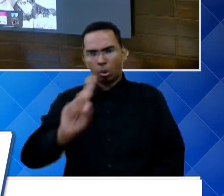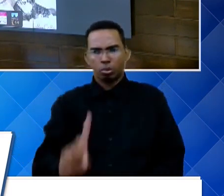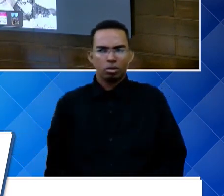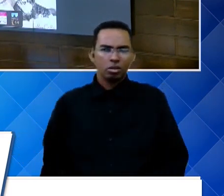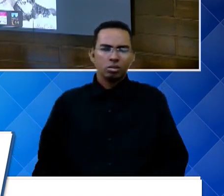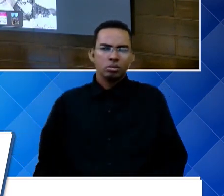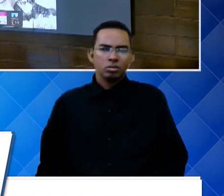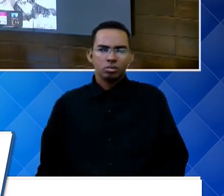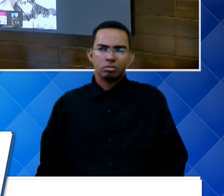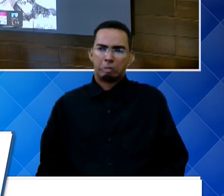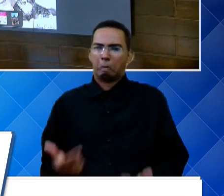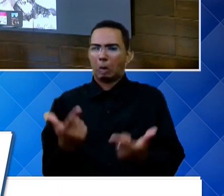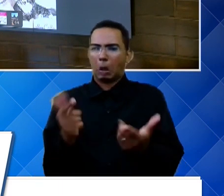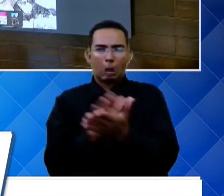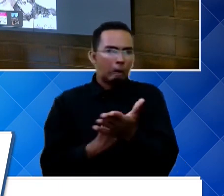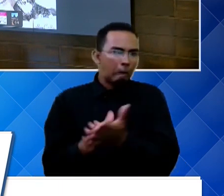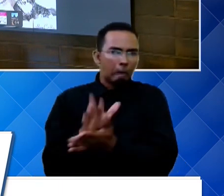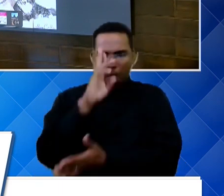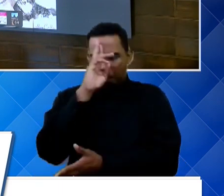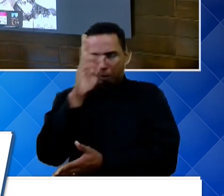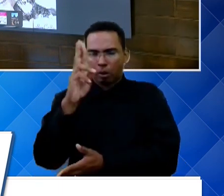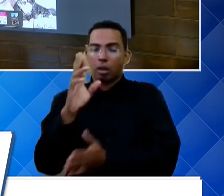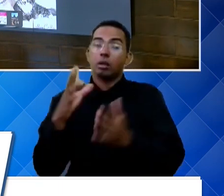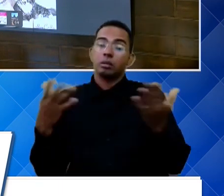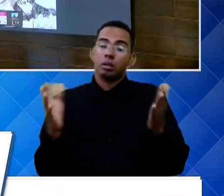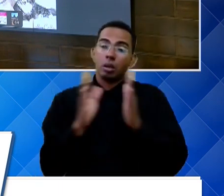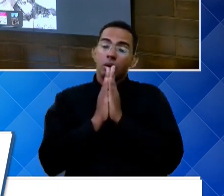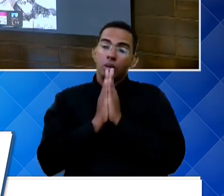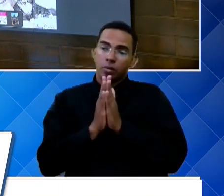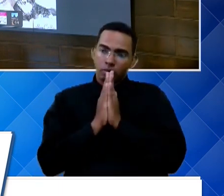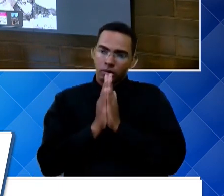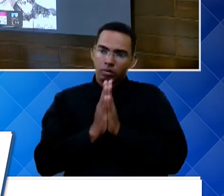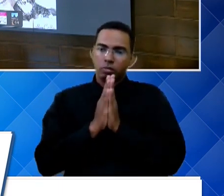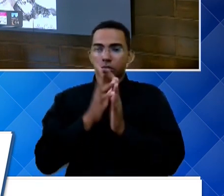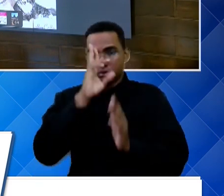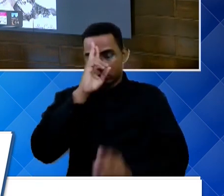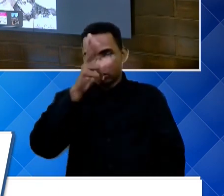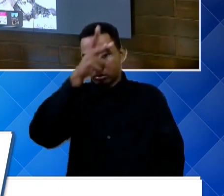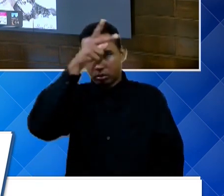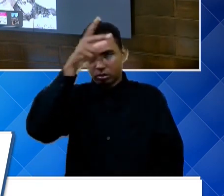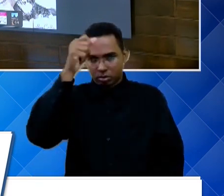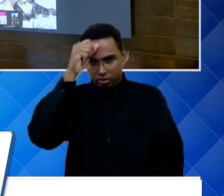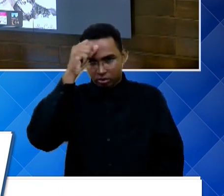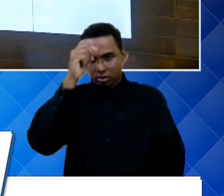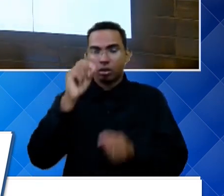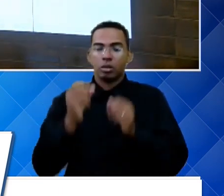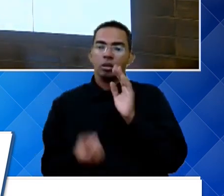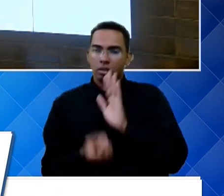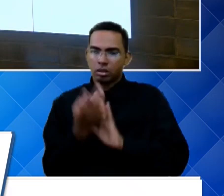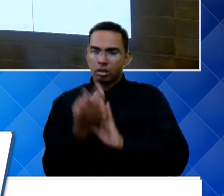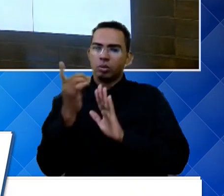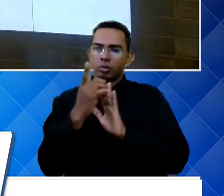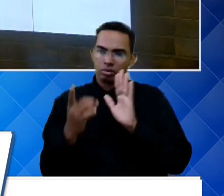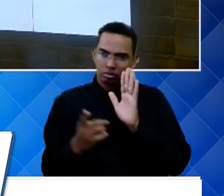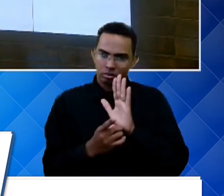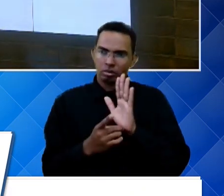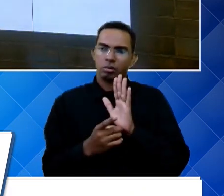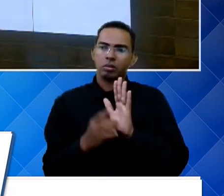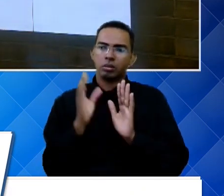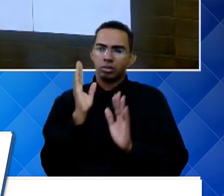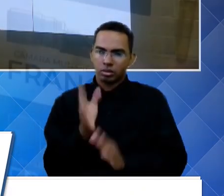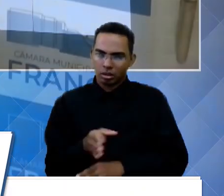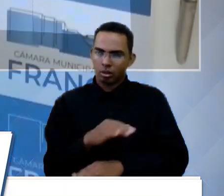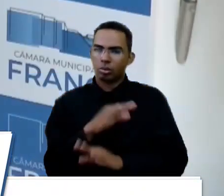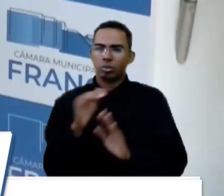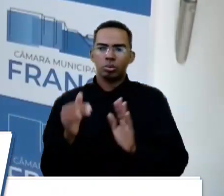Não existe dono. Então, por favor, prefeito, faça um decreto, porque eu já coloquei tudo